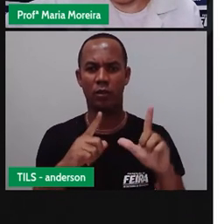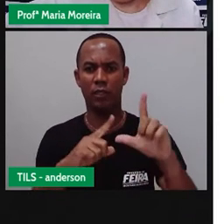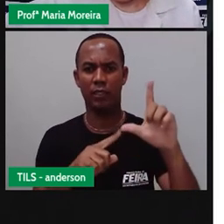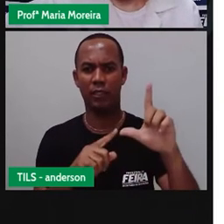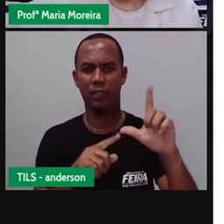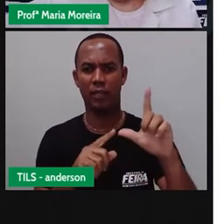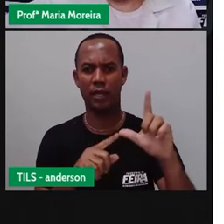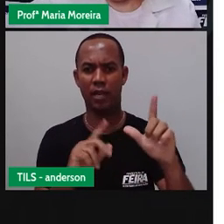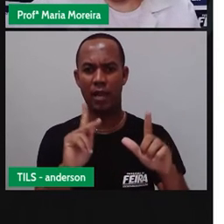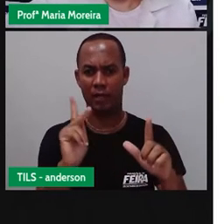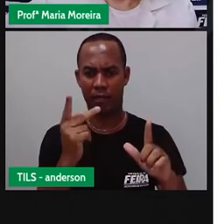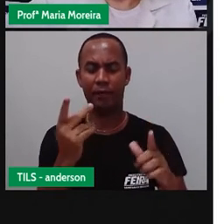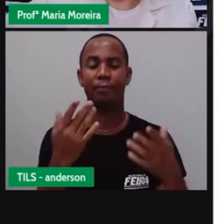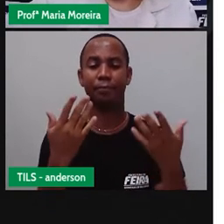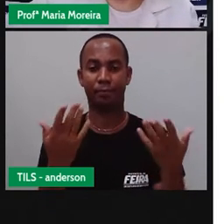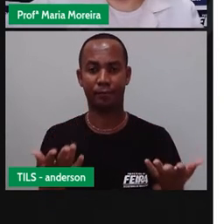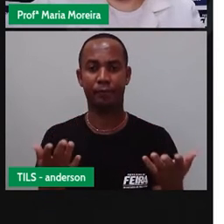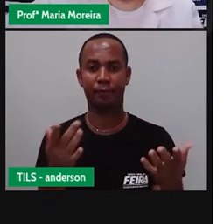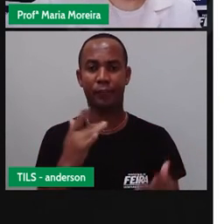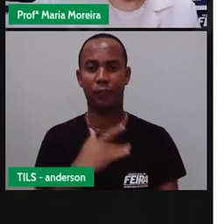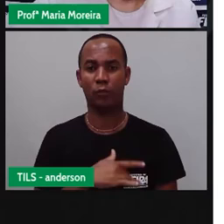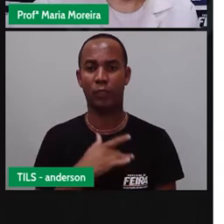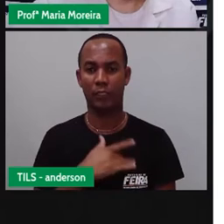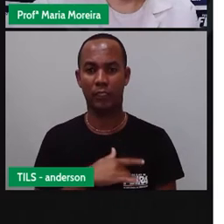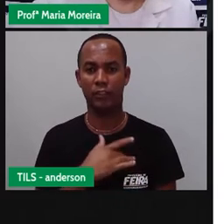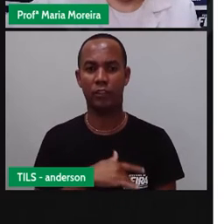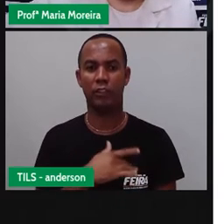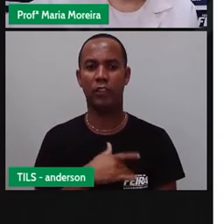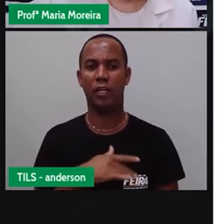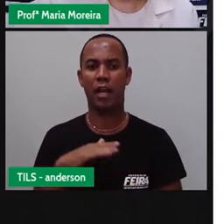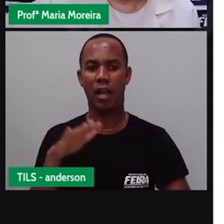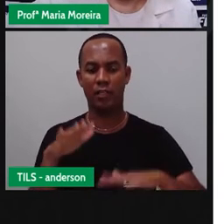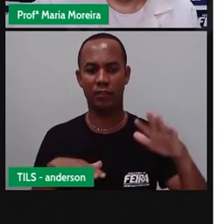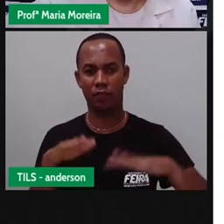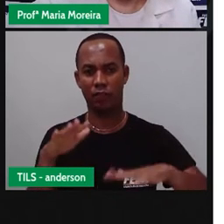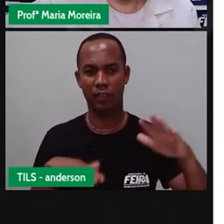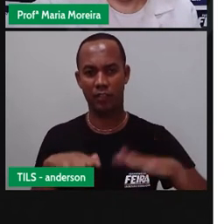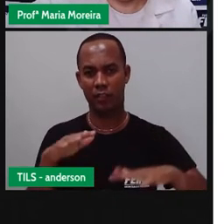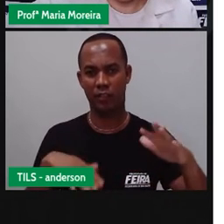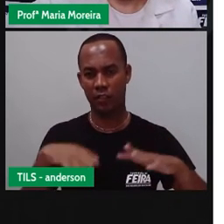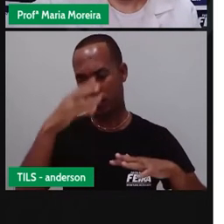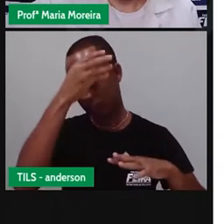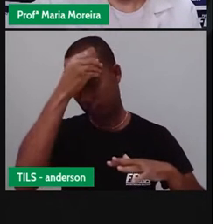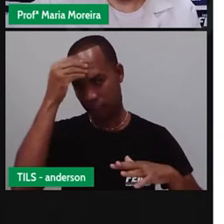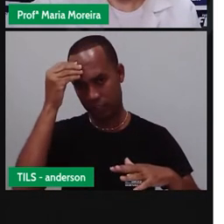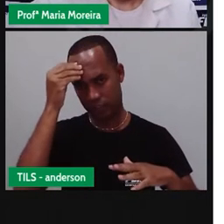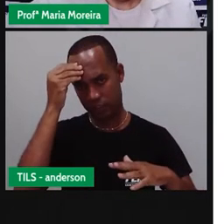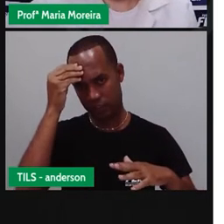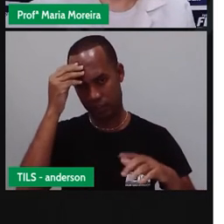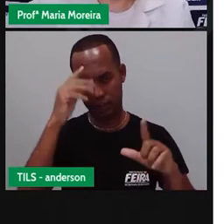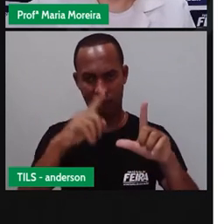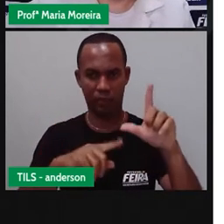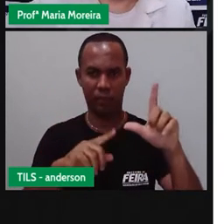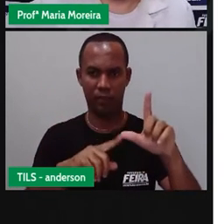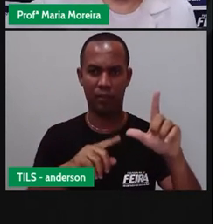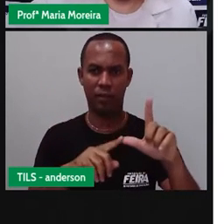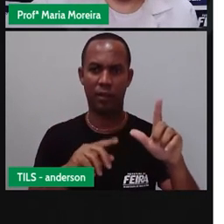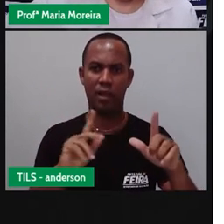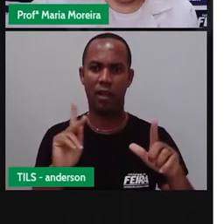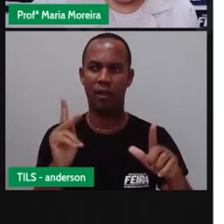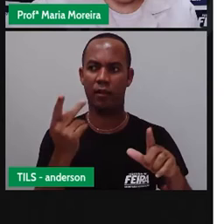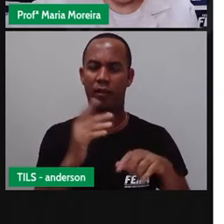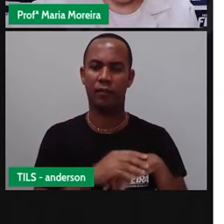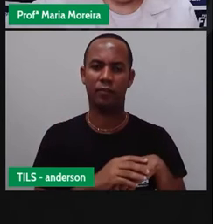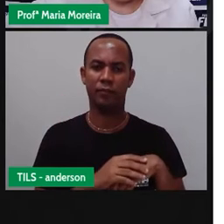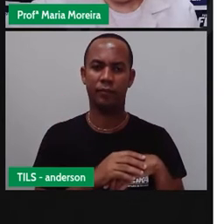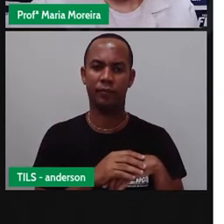a letra E? Pois é. Coitadinha, né? Porque, às vezes, a gente acaba esquecendo aí da letra H. Bom, ela não é como as